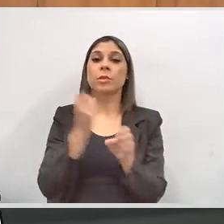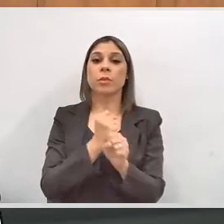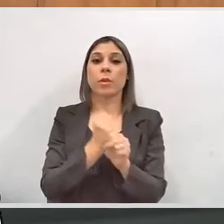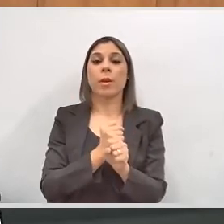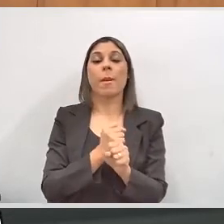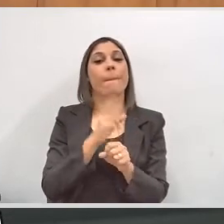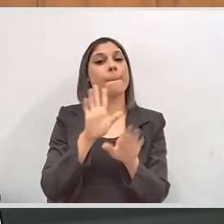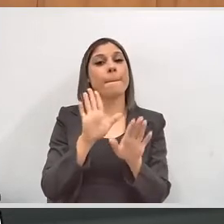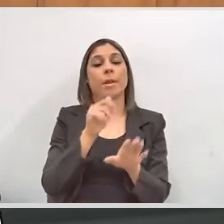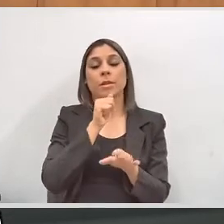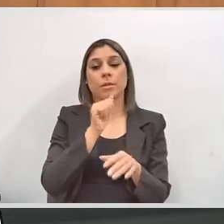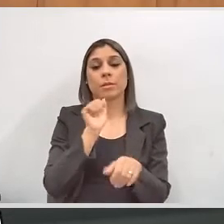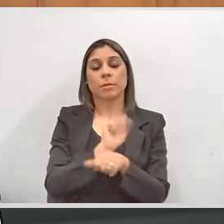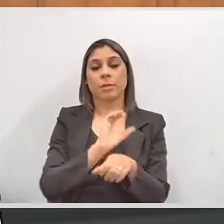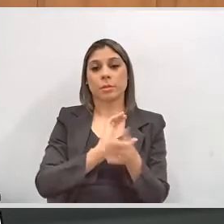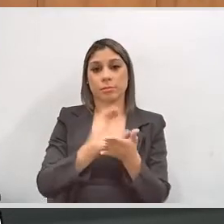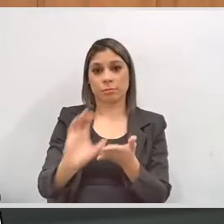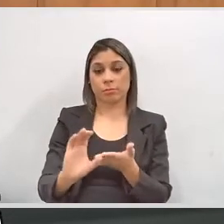execução.